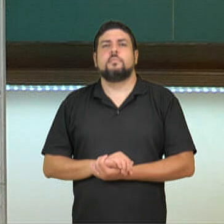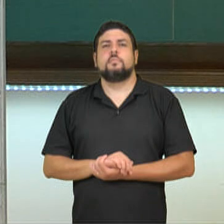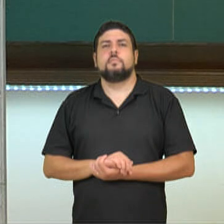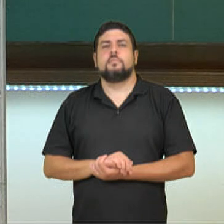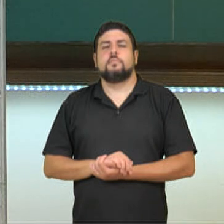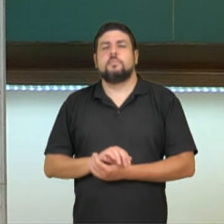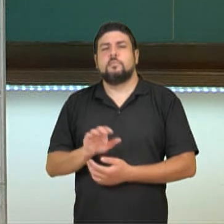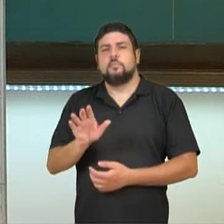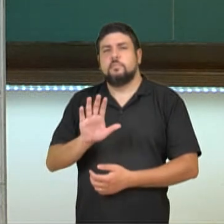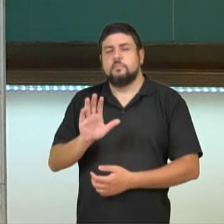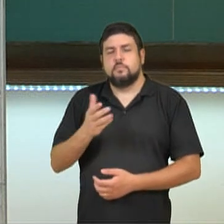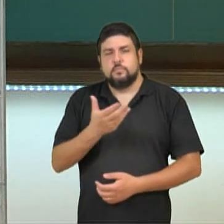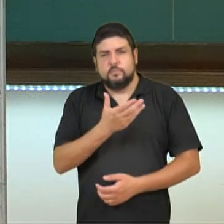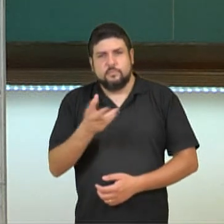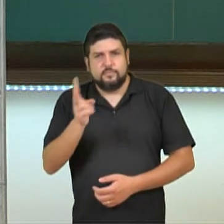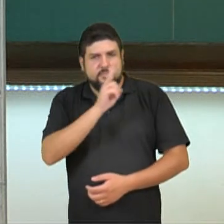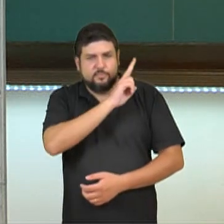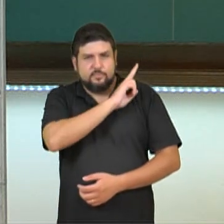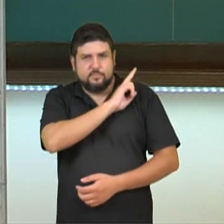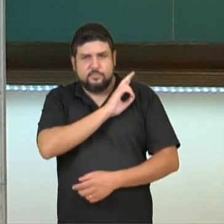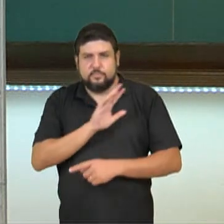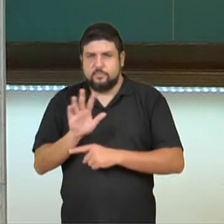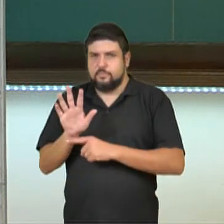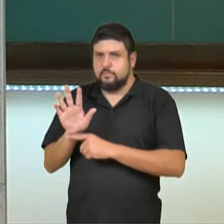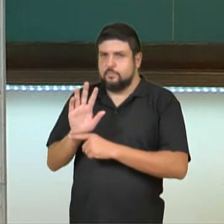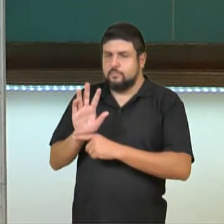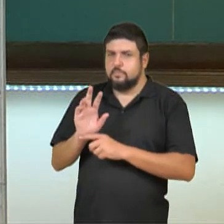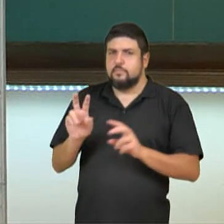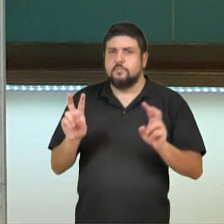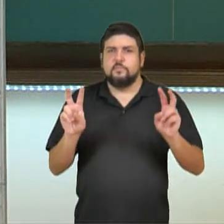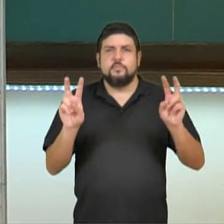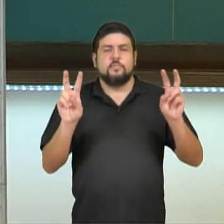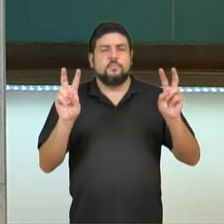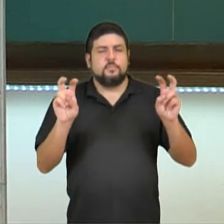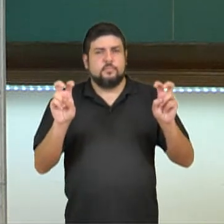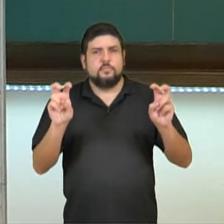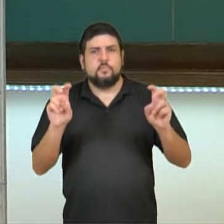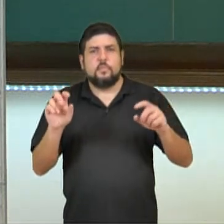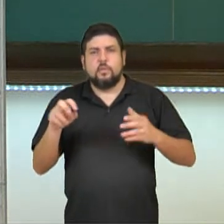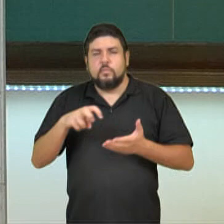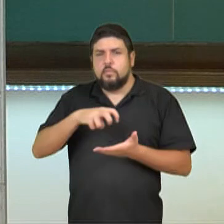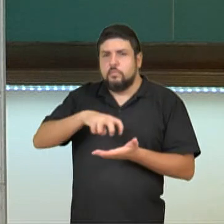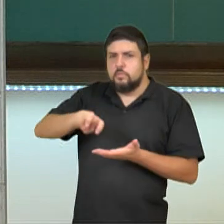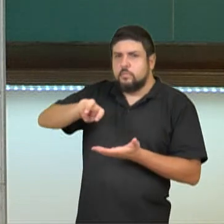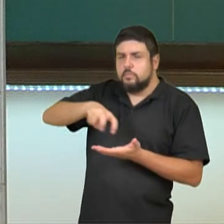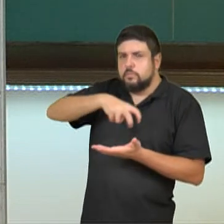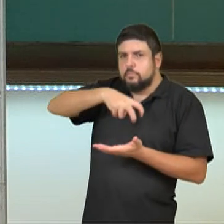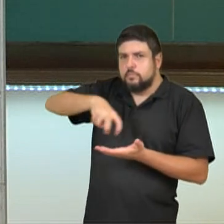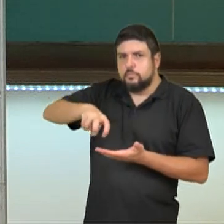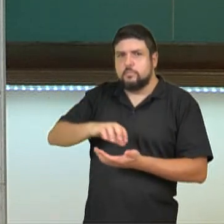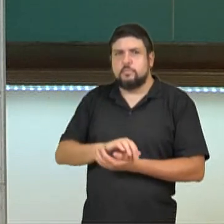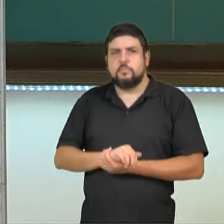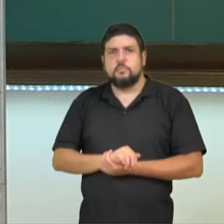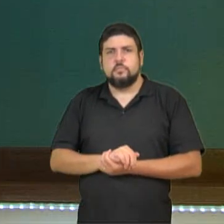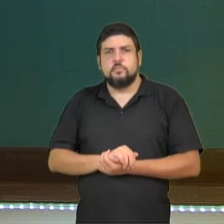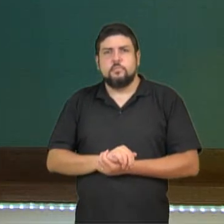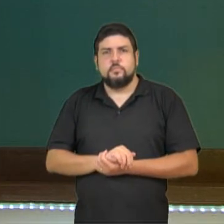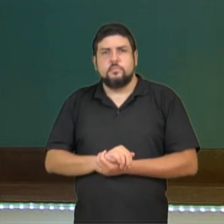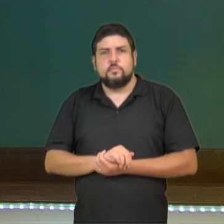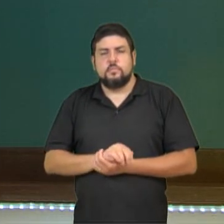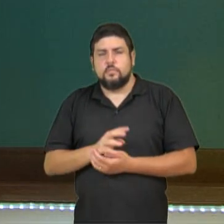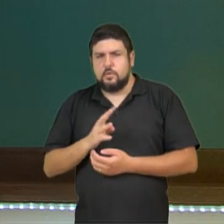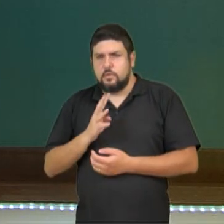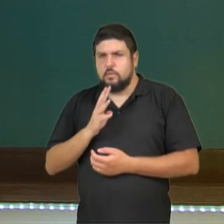Olá, estudantes da segunda série. Neste vídeo nós vamos falar sobre o skate. Você conhece a